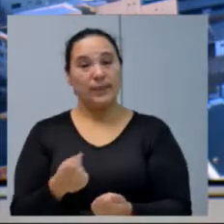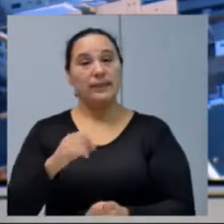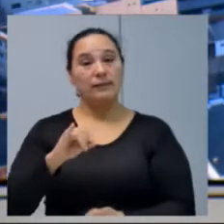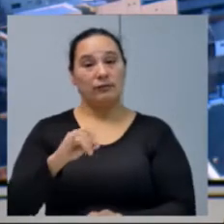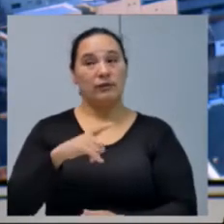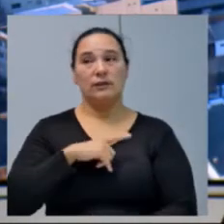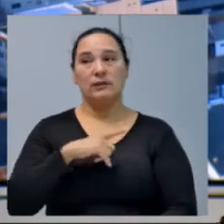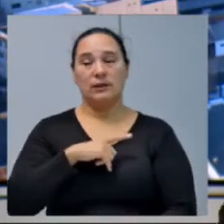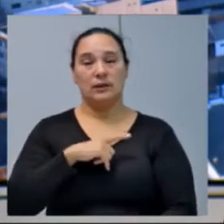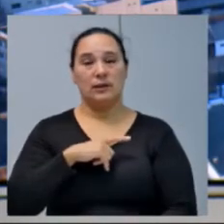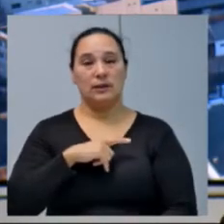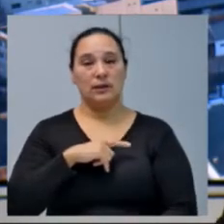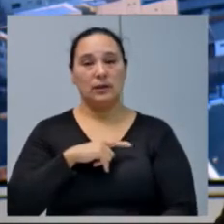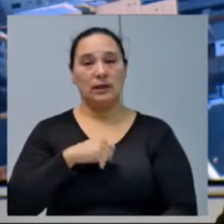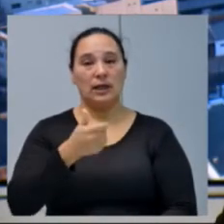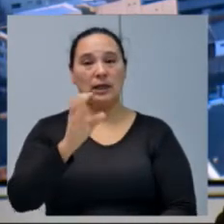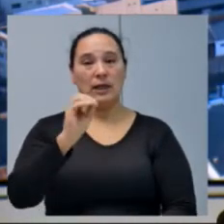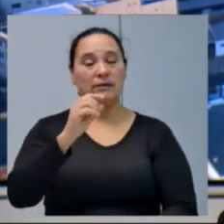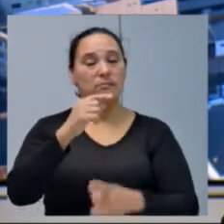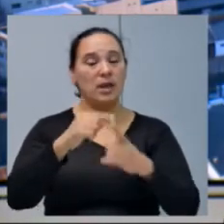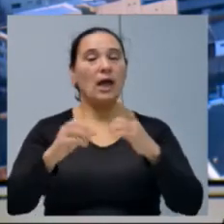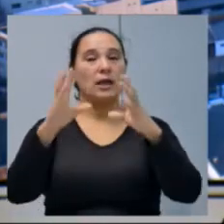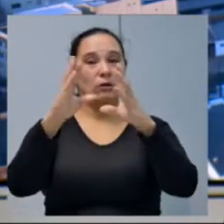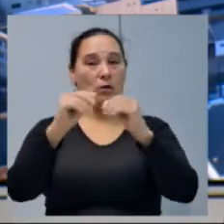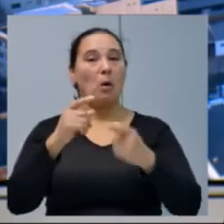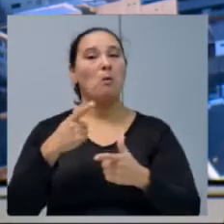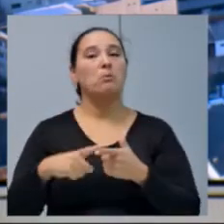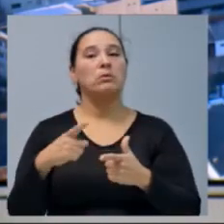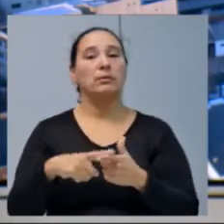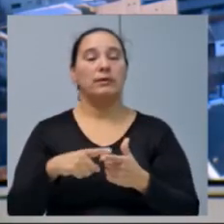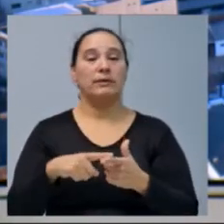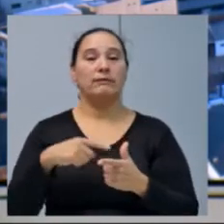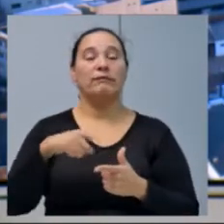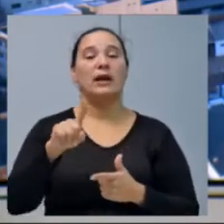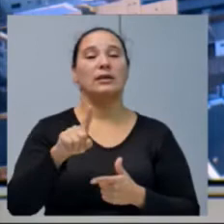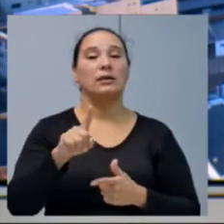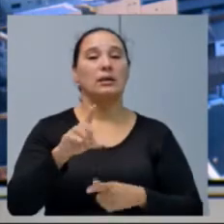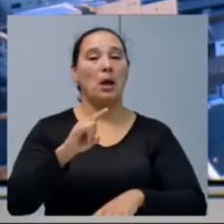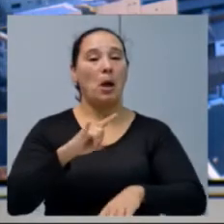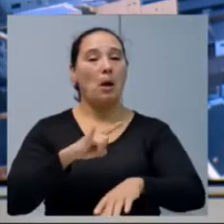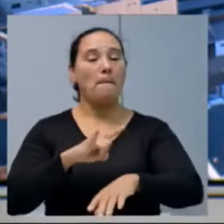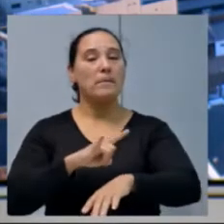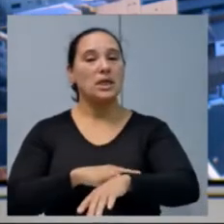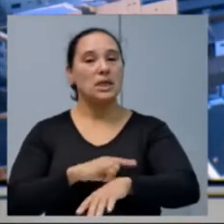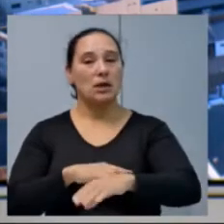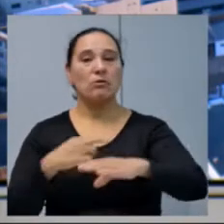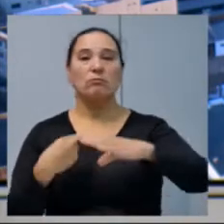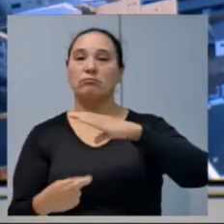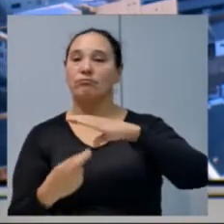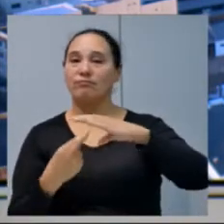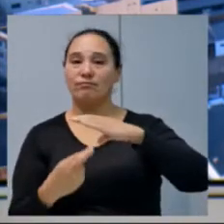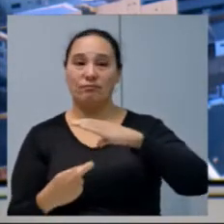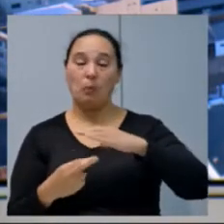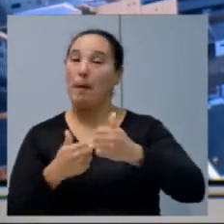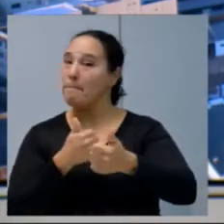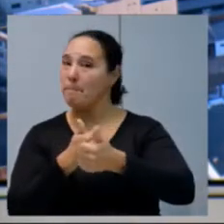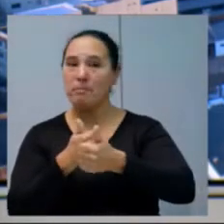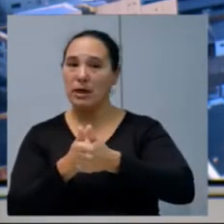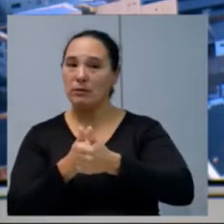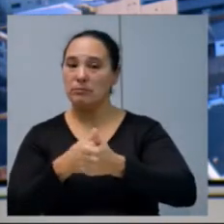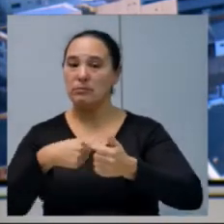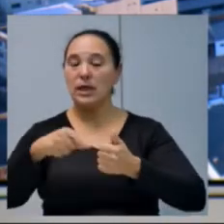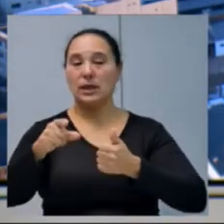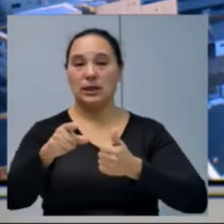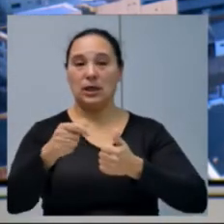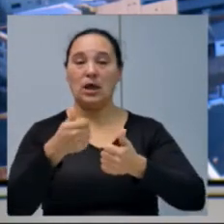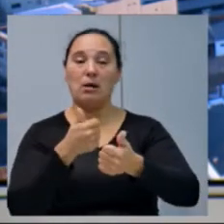você tiver às dez e meia da noite com algum problema, você vai ter que utilizar o banheiro da rodoviária. Não é tão perto para ir e o